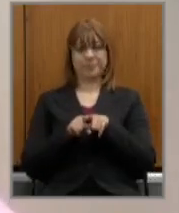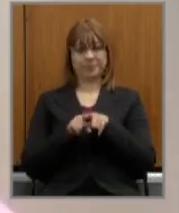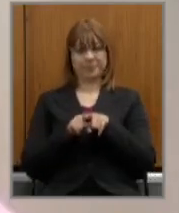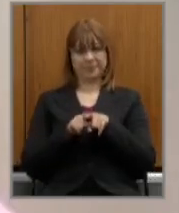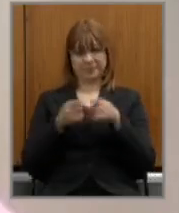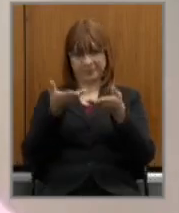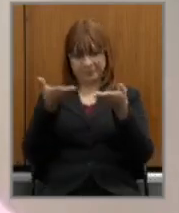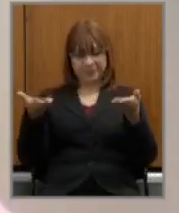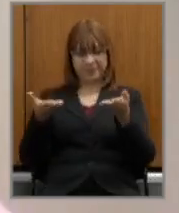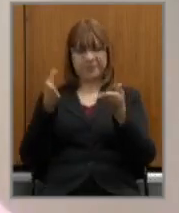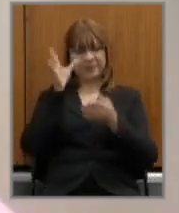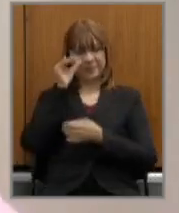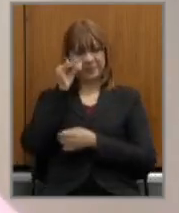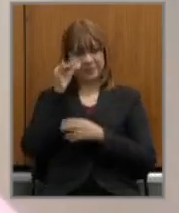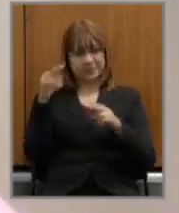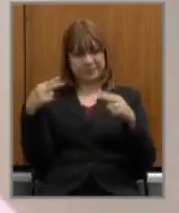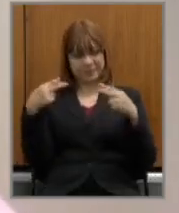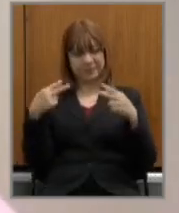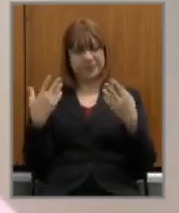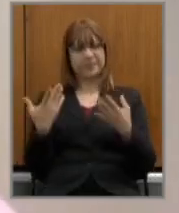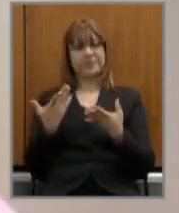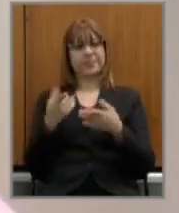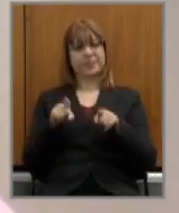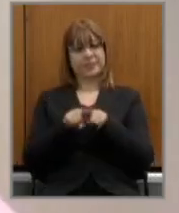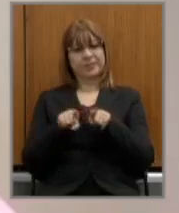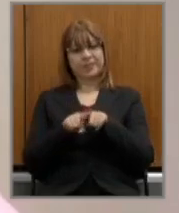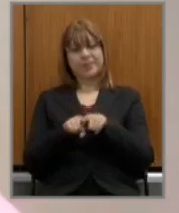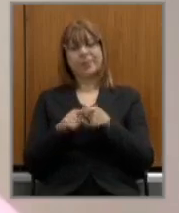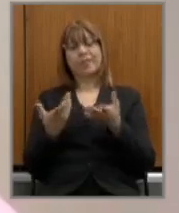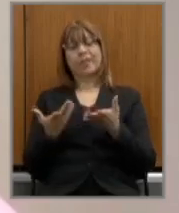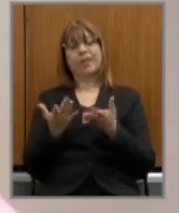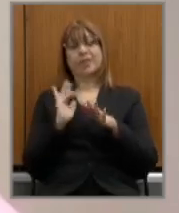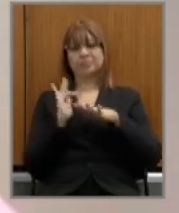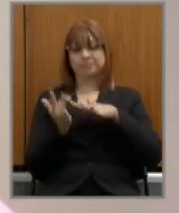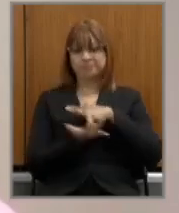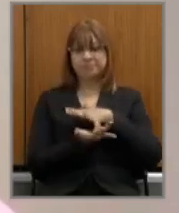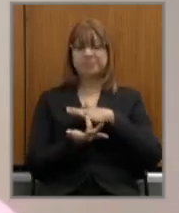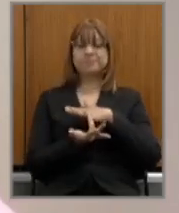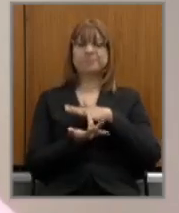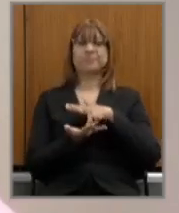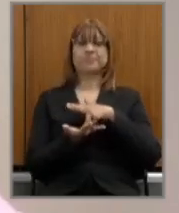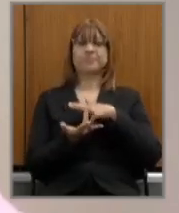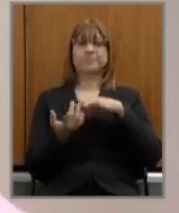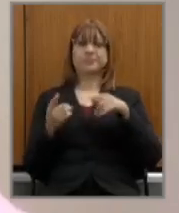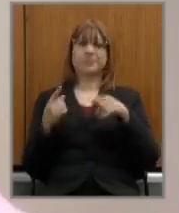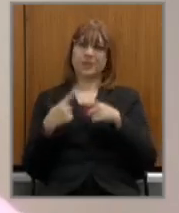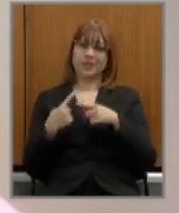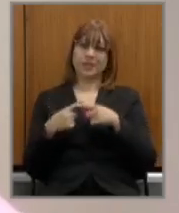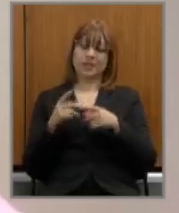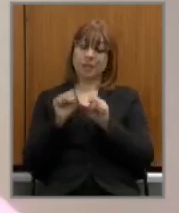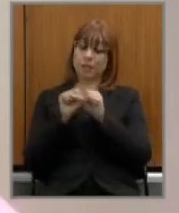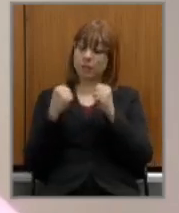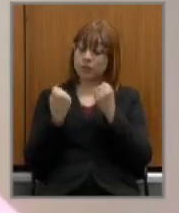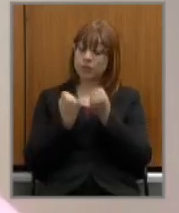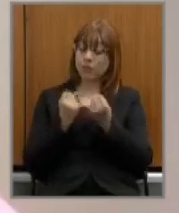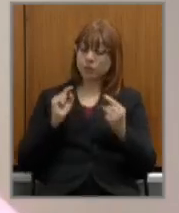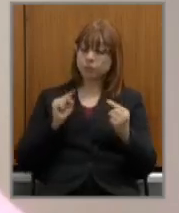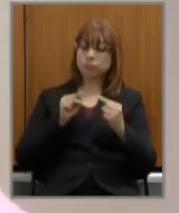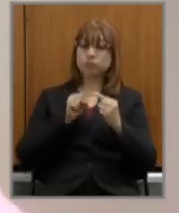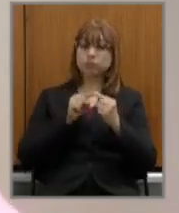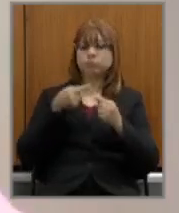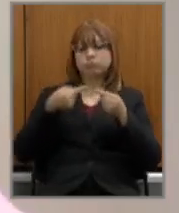TV Assembleia pelas redes sociais considerando que estamos realizando um seminário para ouvirmos